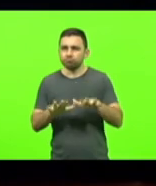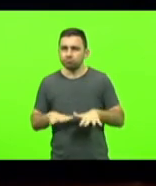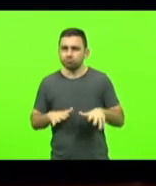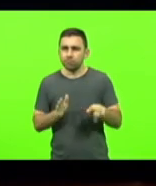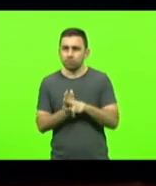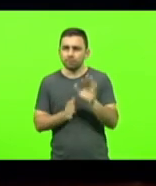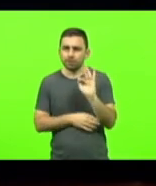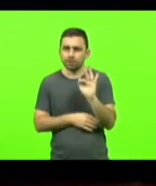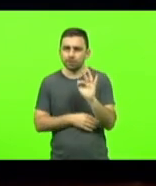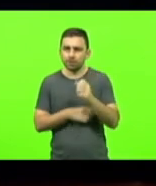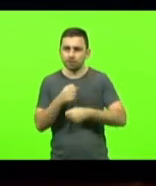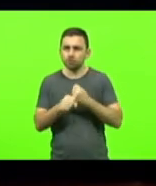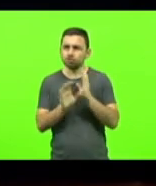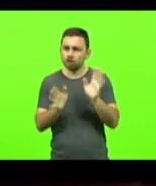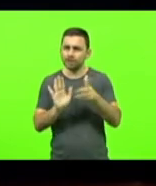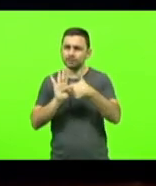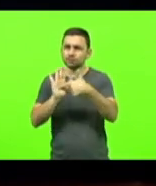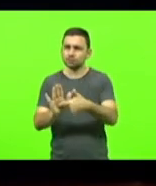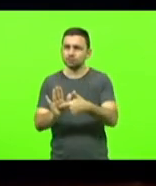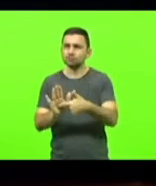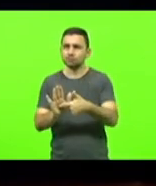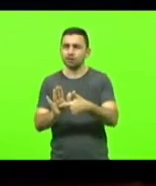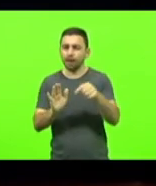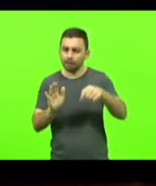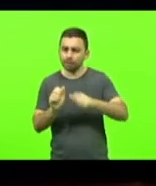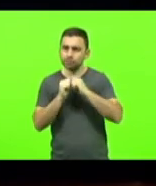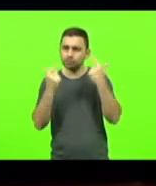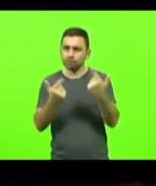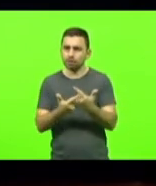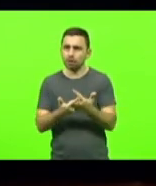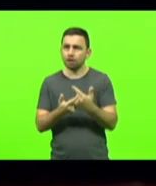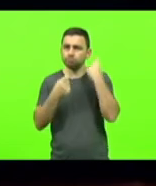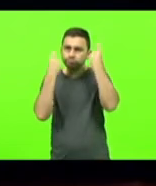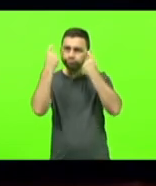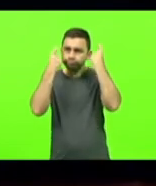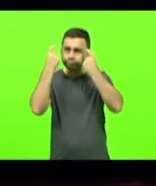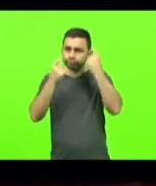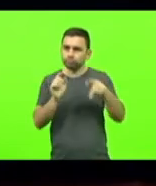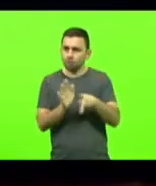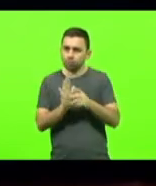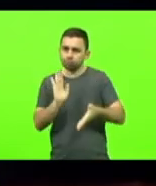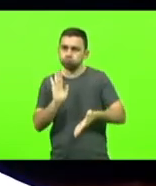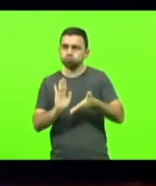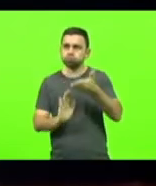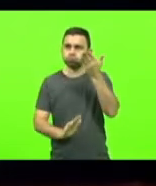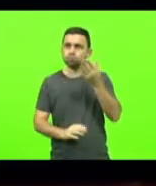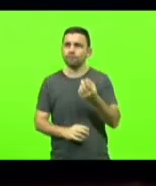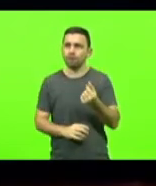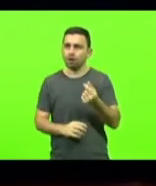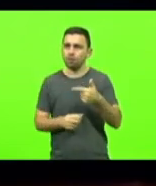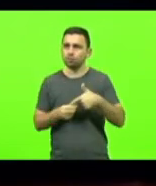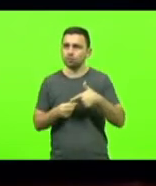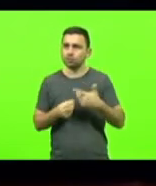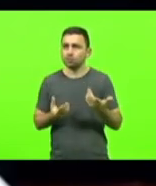já foi feita uma indicação nesse sentido. A casa já se mostrou bastante preocupada com a elevação do preço dos combustíveis e como o